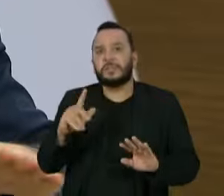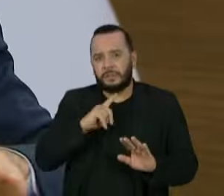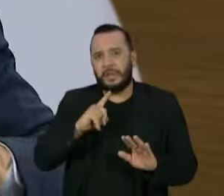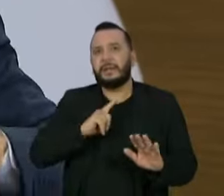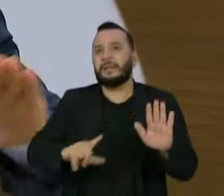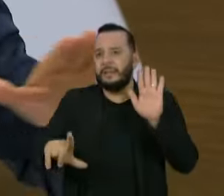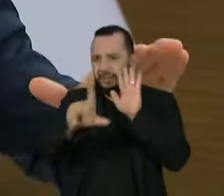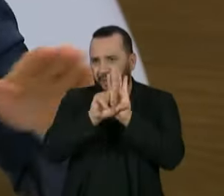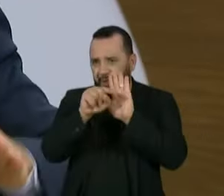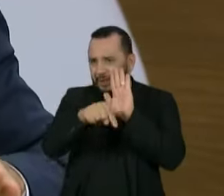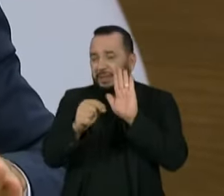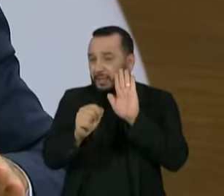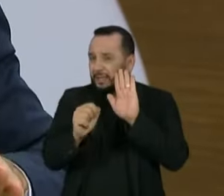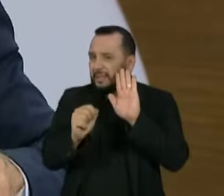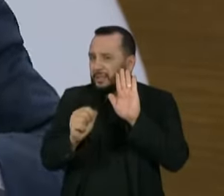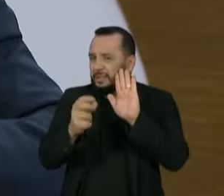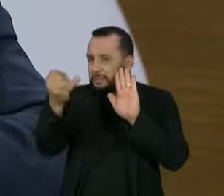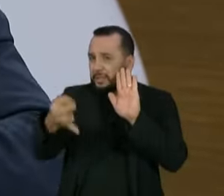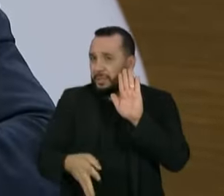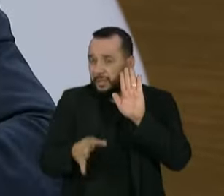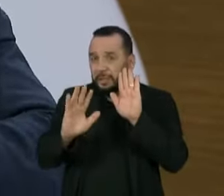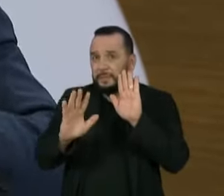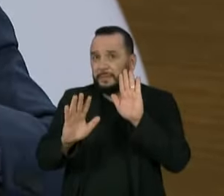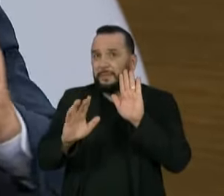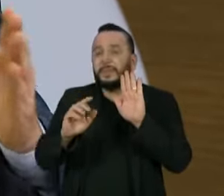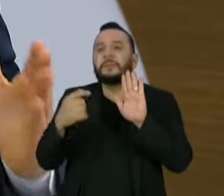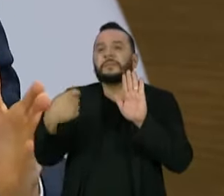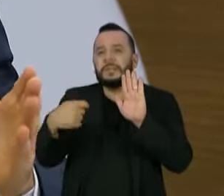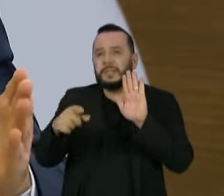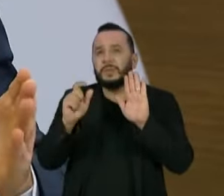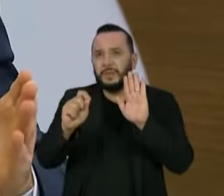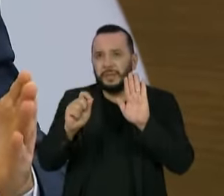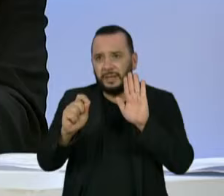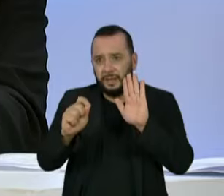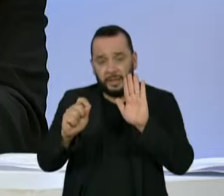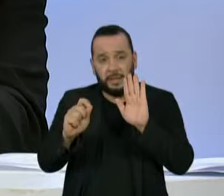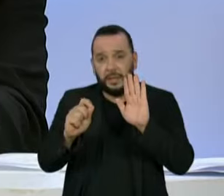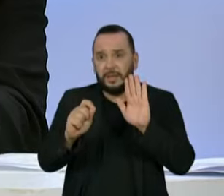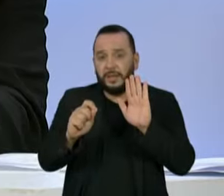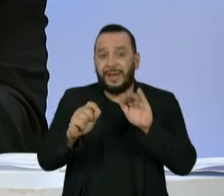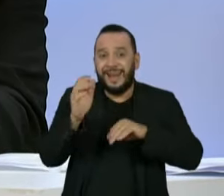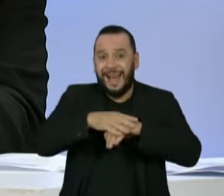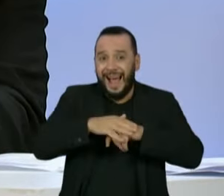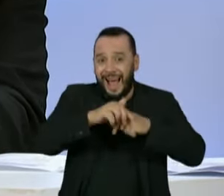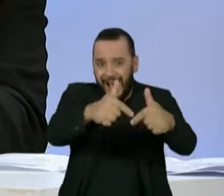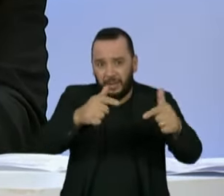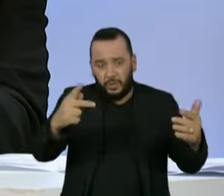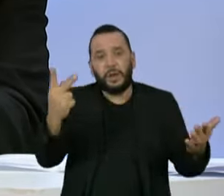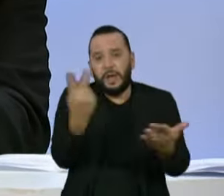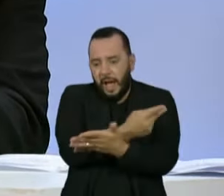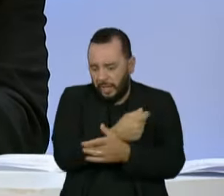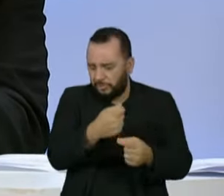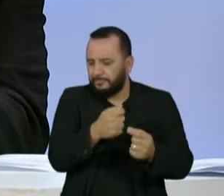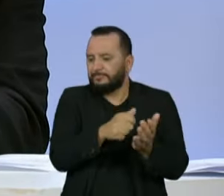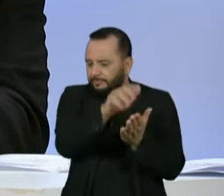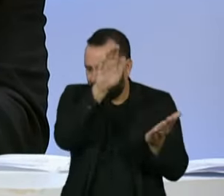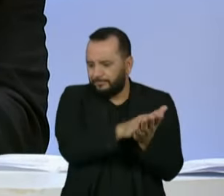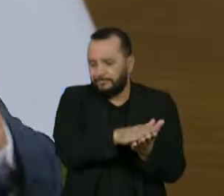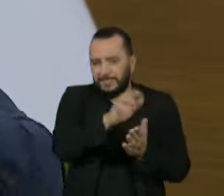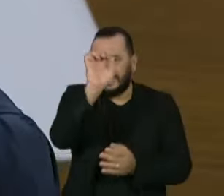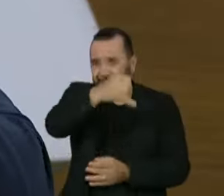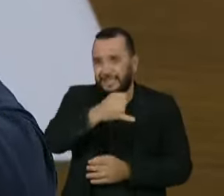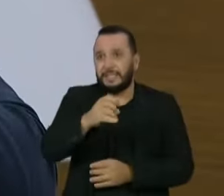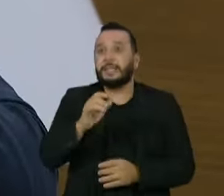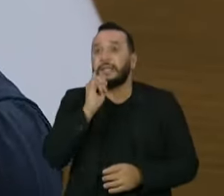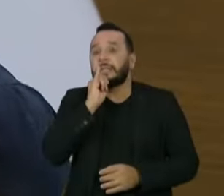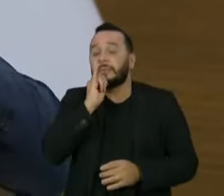mérito de quem foi condenado ou não, é o princípio da paridade de armas. Nós temos um Código de Ética da Magistratura que diz que o juiz